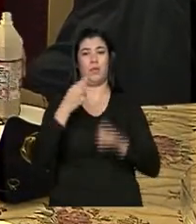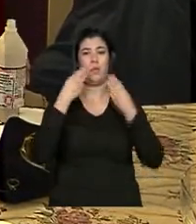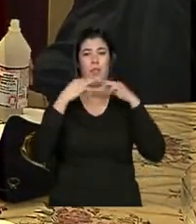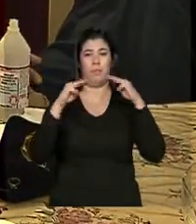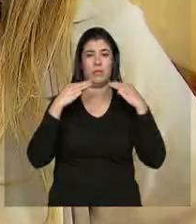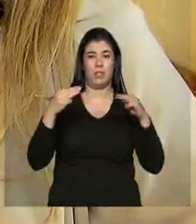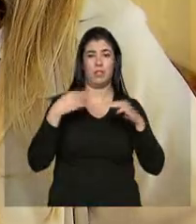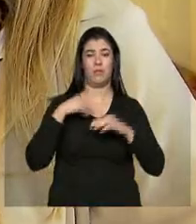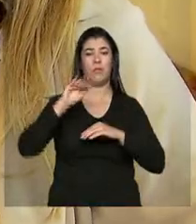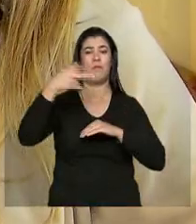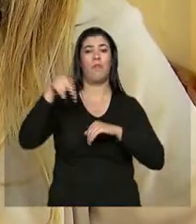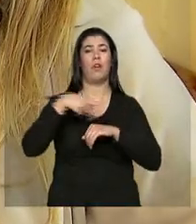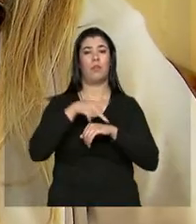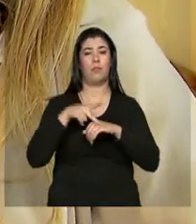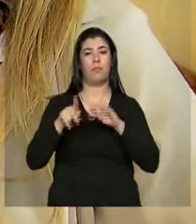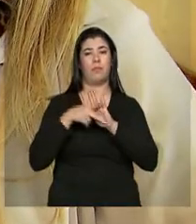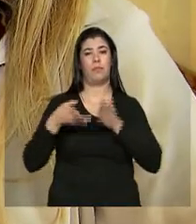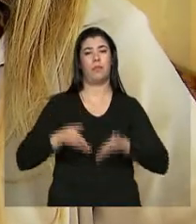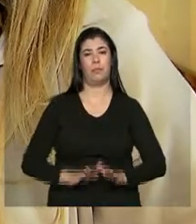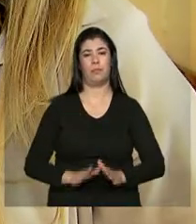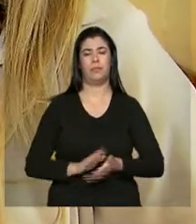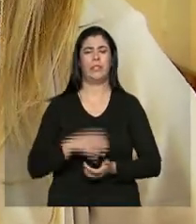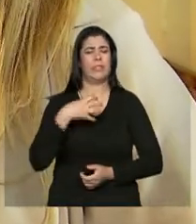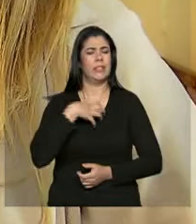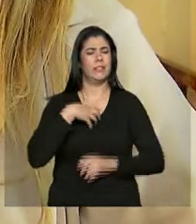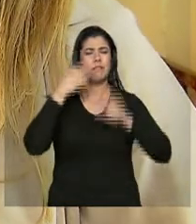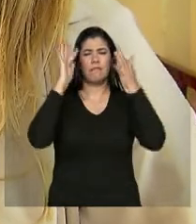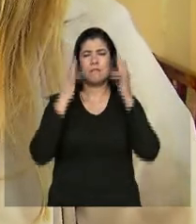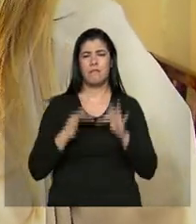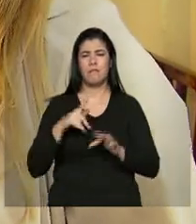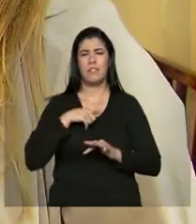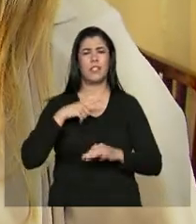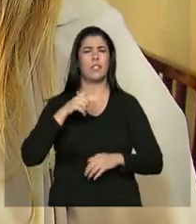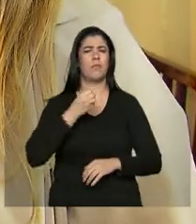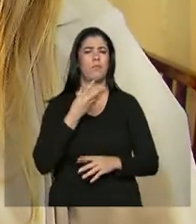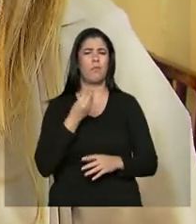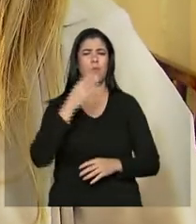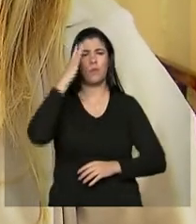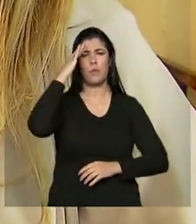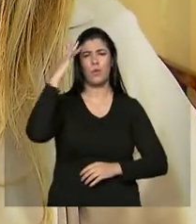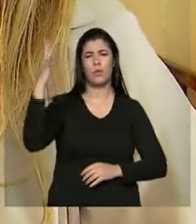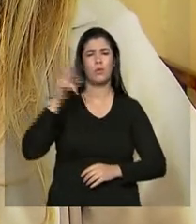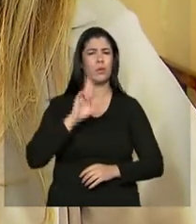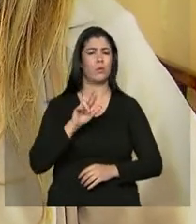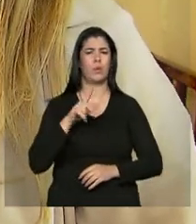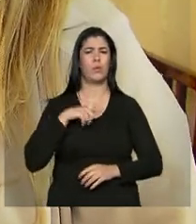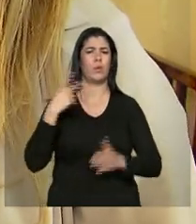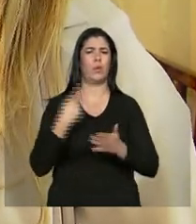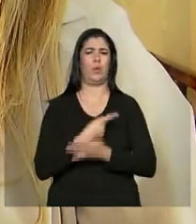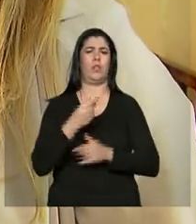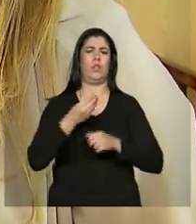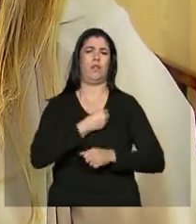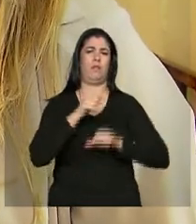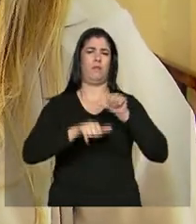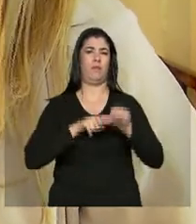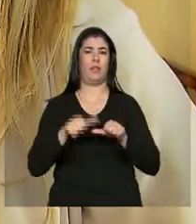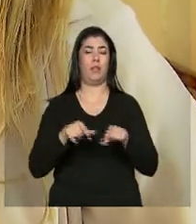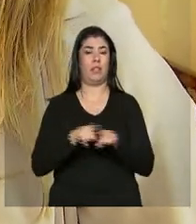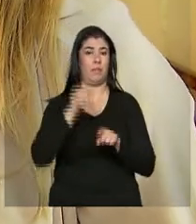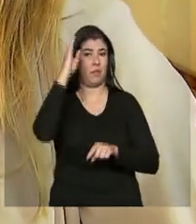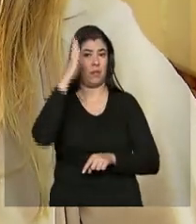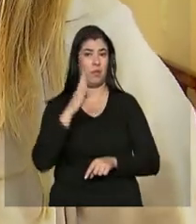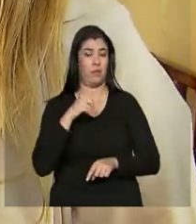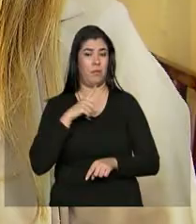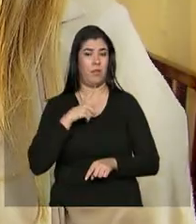país natal. Estou muito feliz, estou realizada, realizou um monte de sonhos que eu pensei que eu nunca ia realizar na minha vida e o Brasil